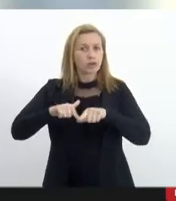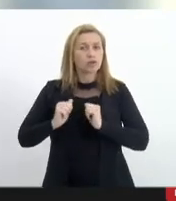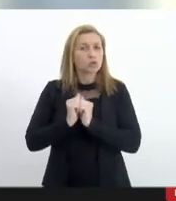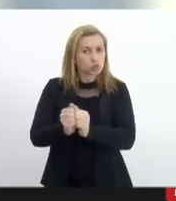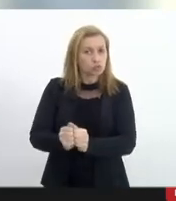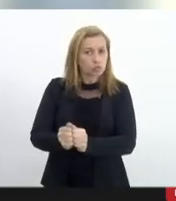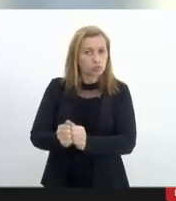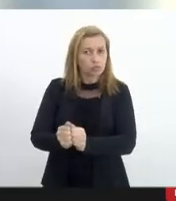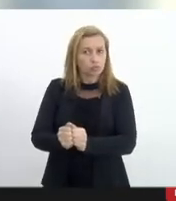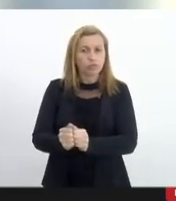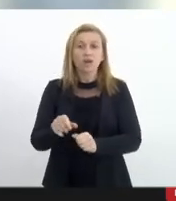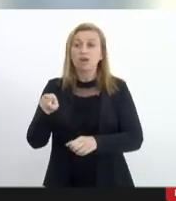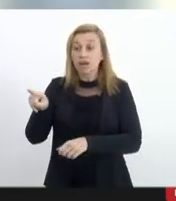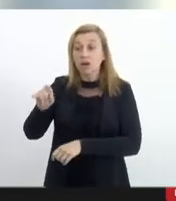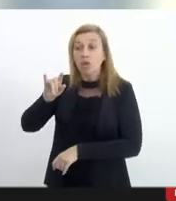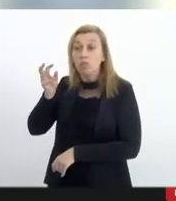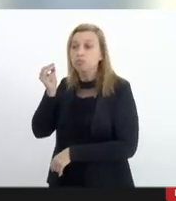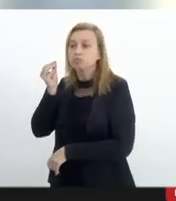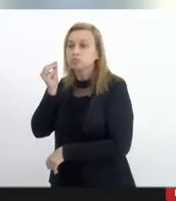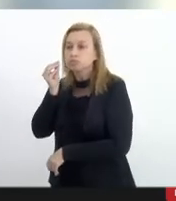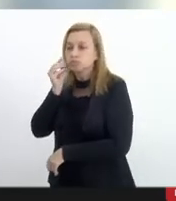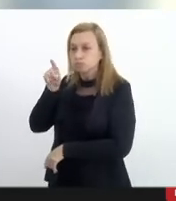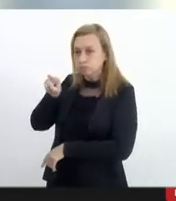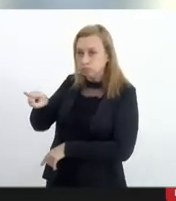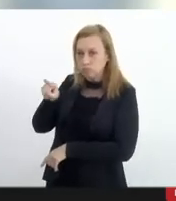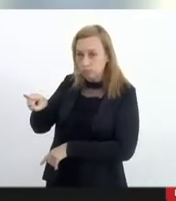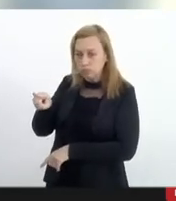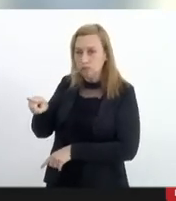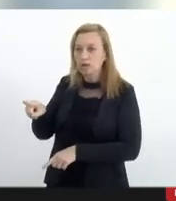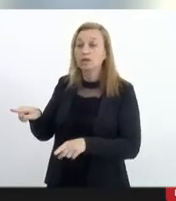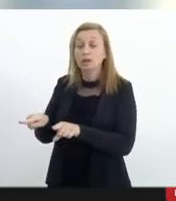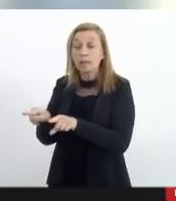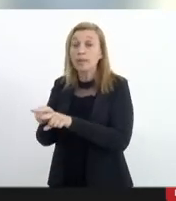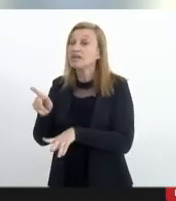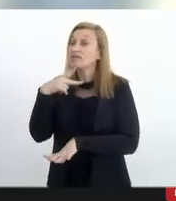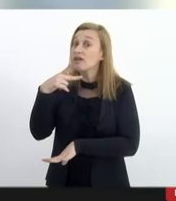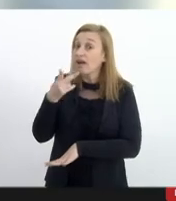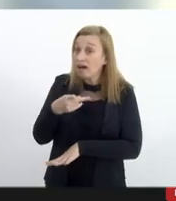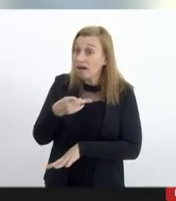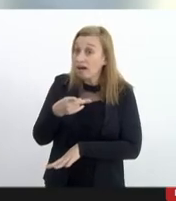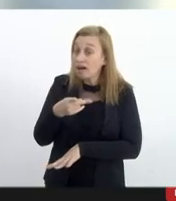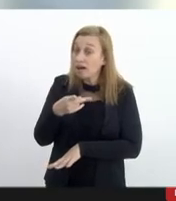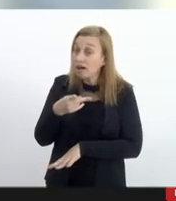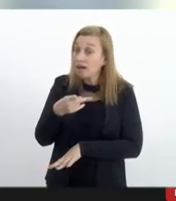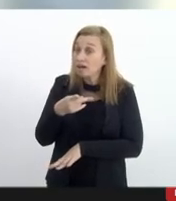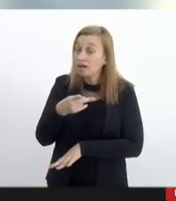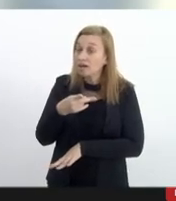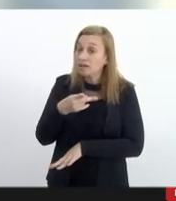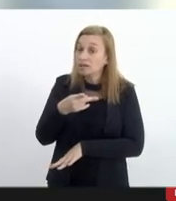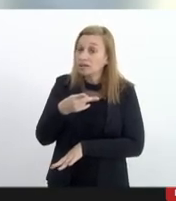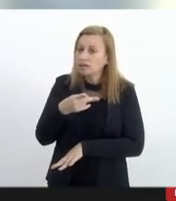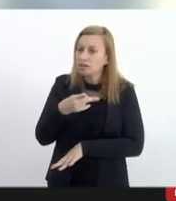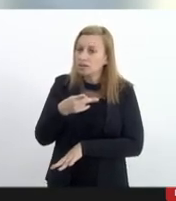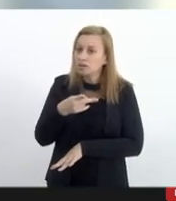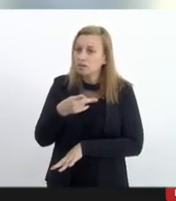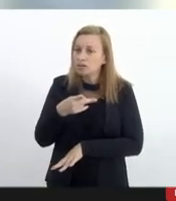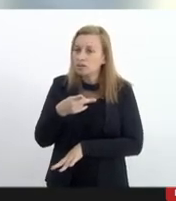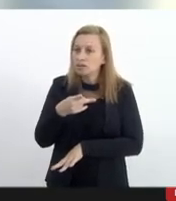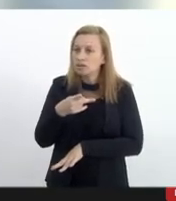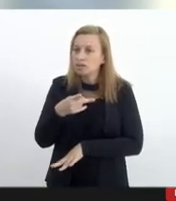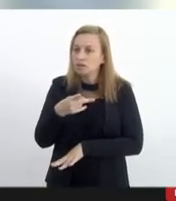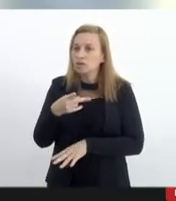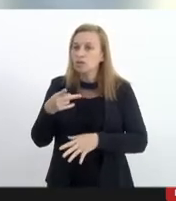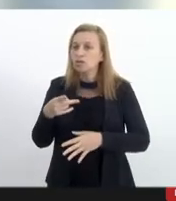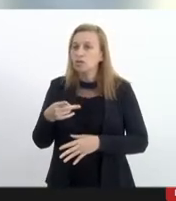naquela oportunidade com o ministro Fachin eu tive a oportunidade também de falar sobre os aspectos